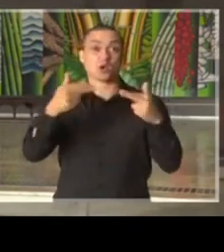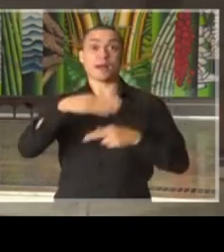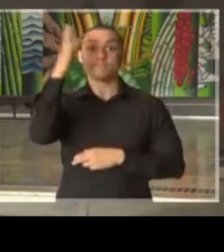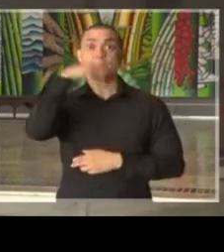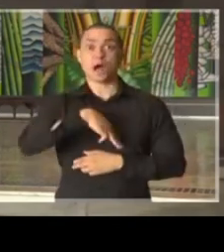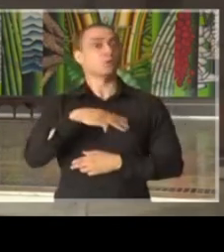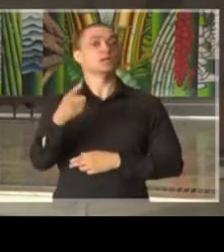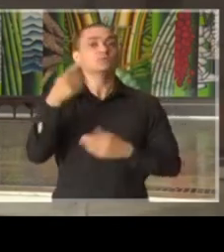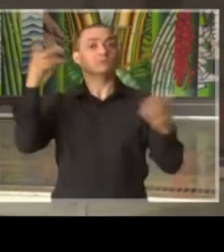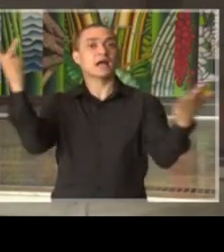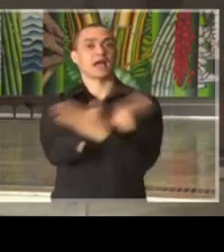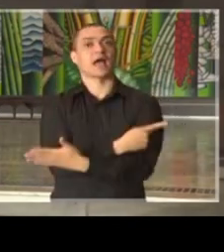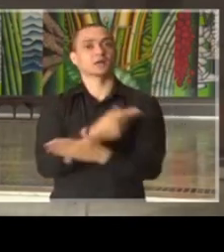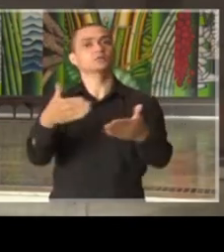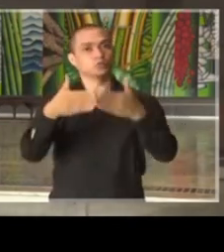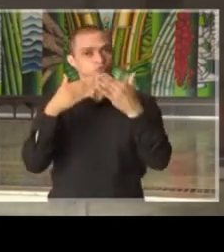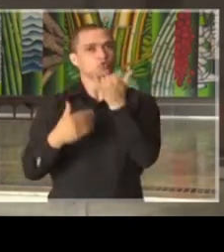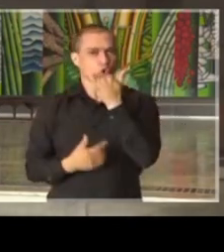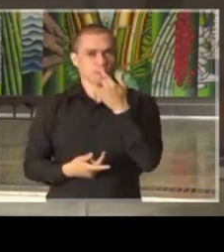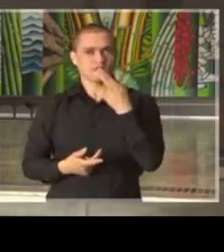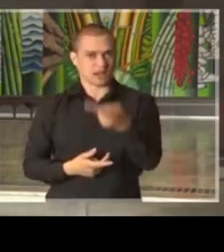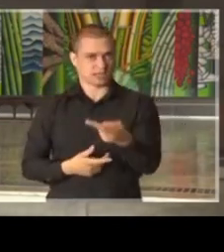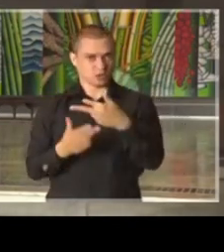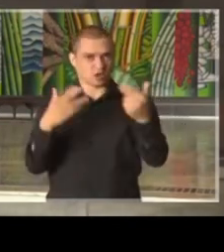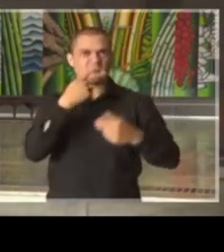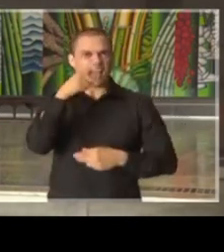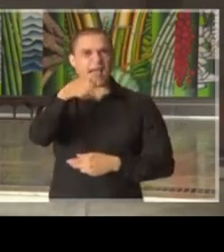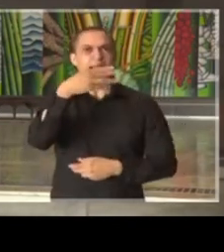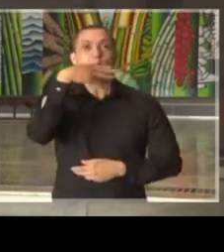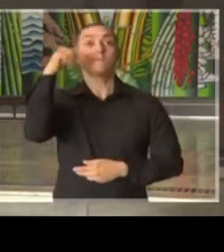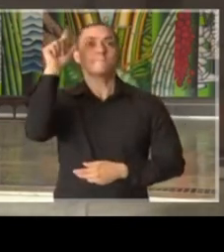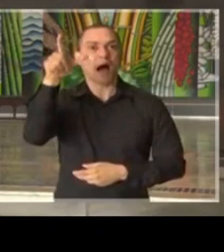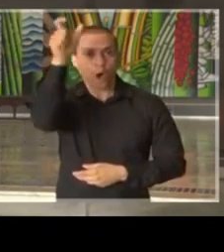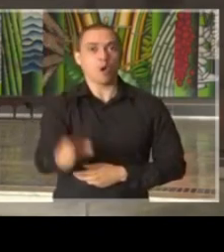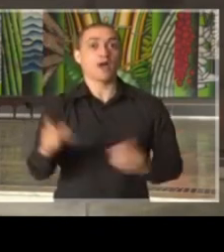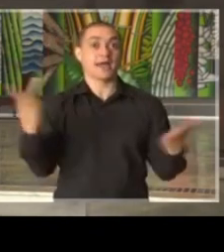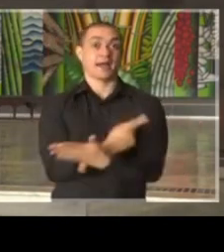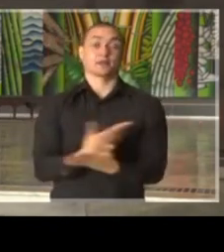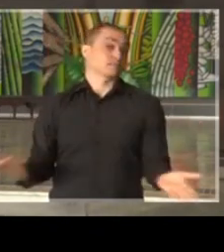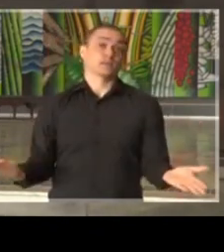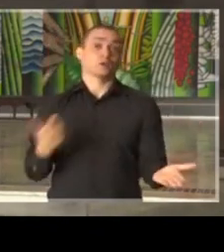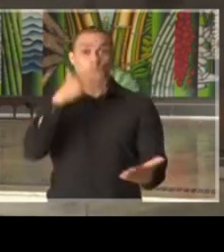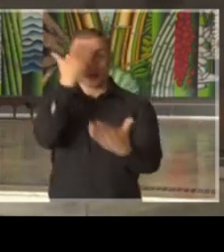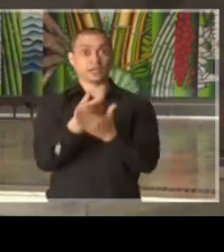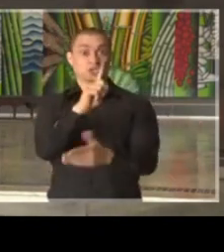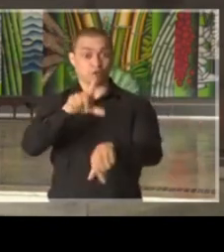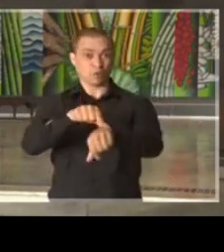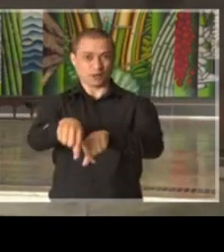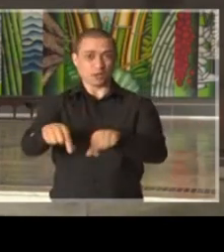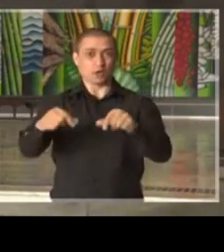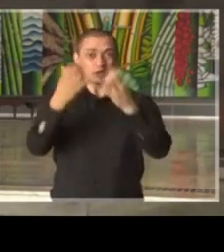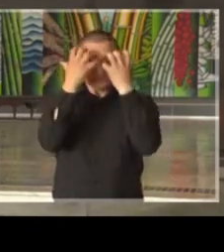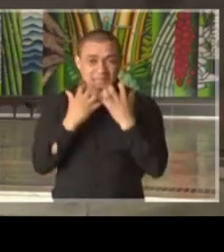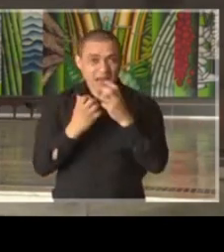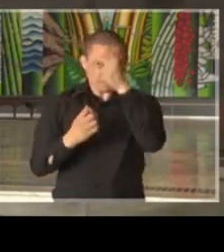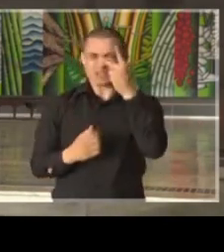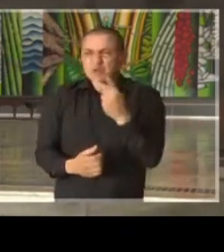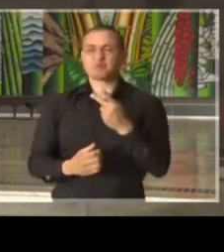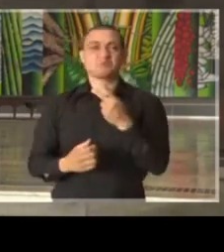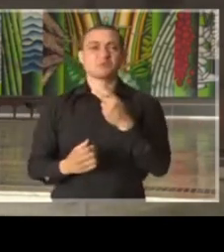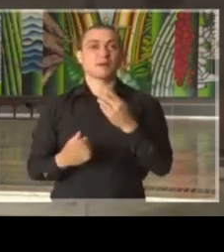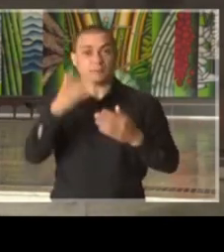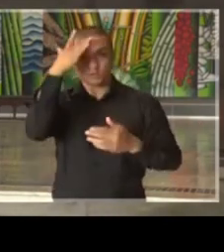condenados por isso. Desculpe fazer esse tipo de colocação com essa ênfase, mas é inacreditável que num momento como esse, algumas pessoas,